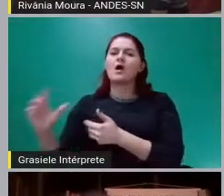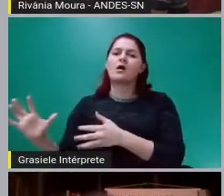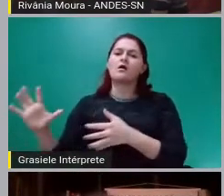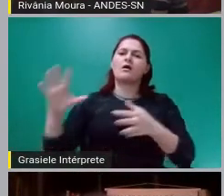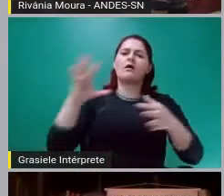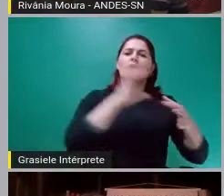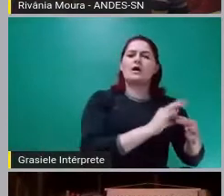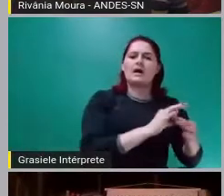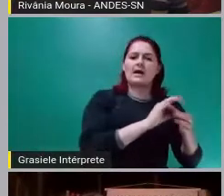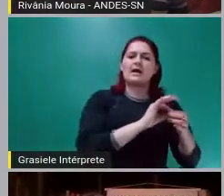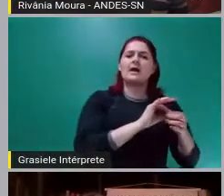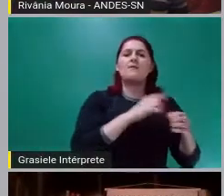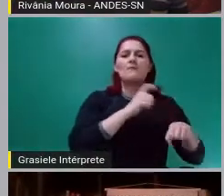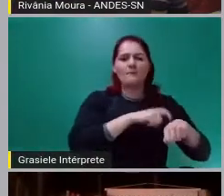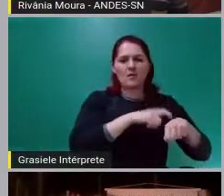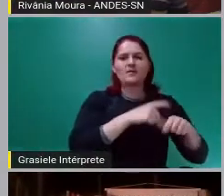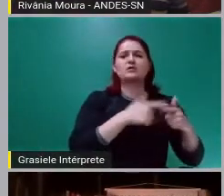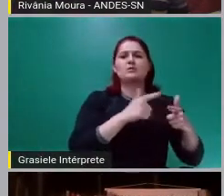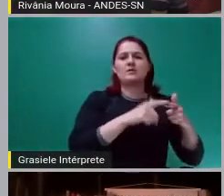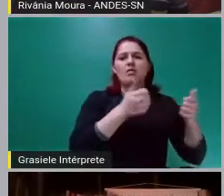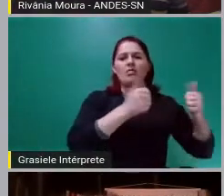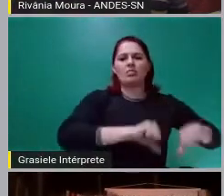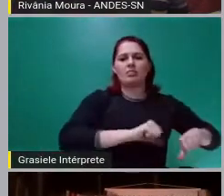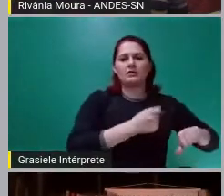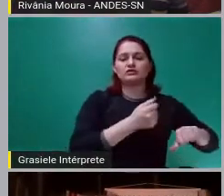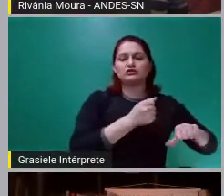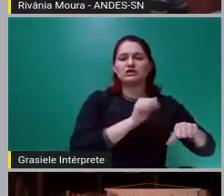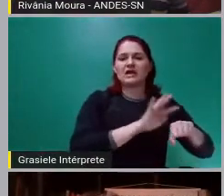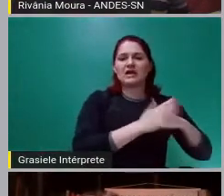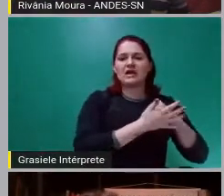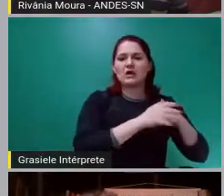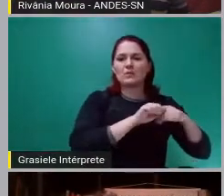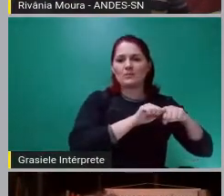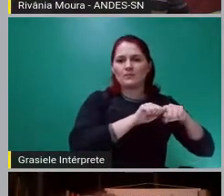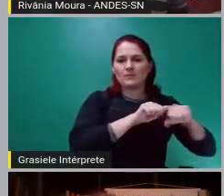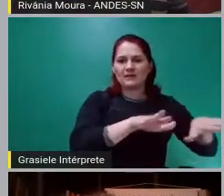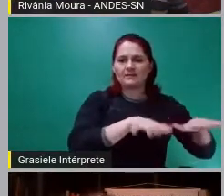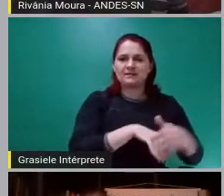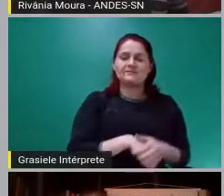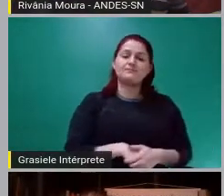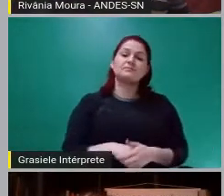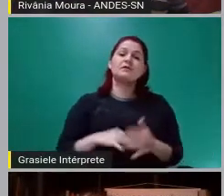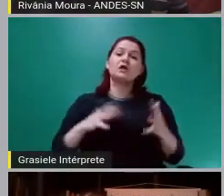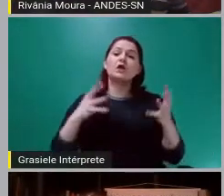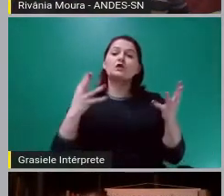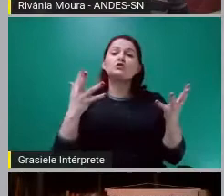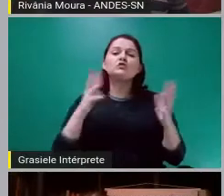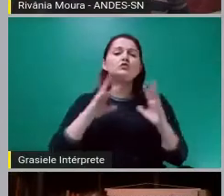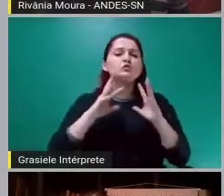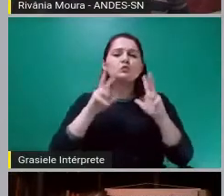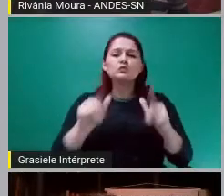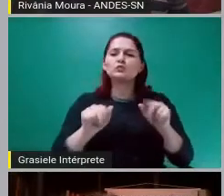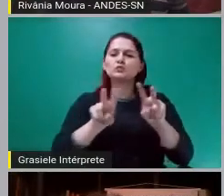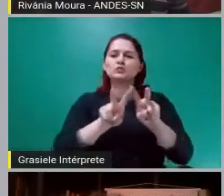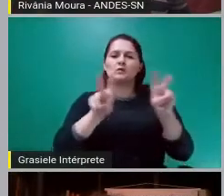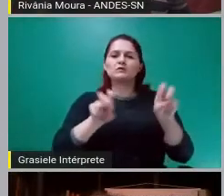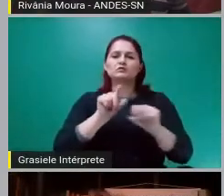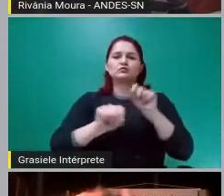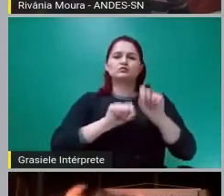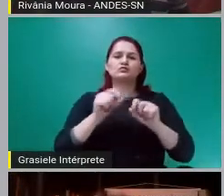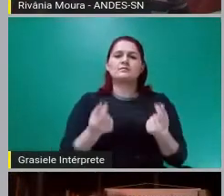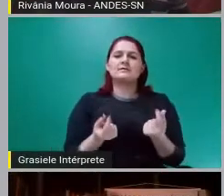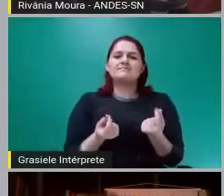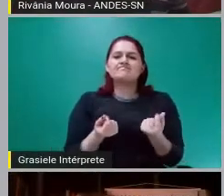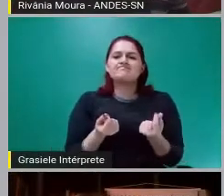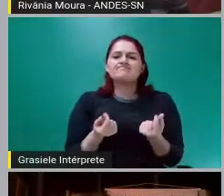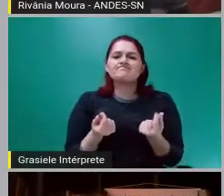Agora, tudo que envolve moeda, política monetária, é, no fundo, sempre cercado de muito